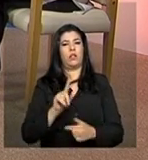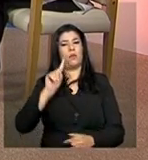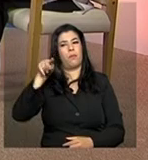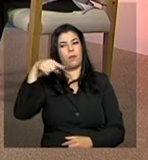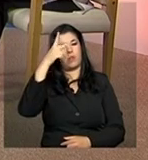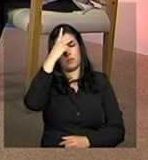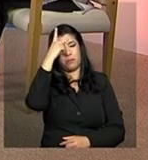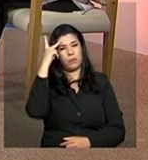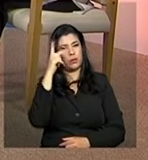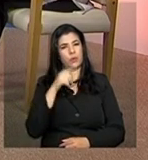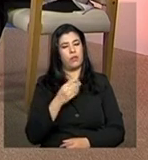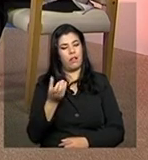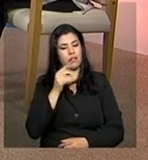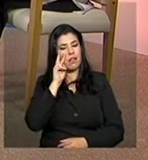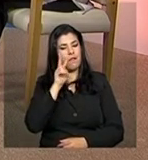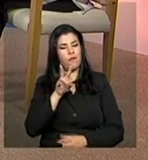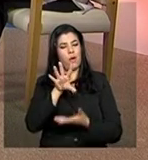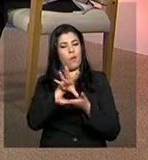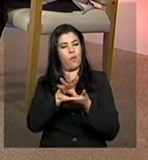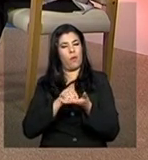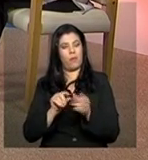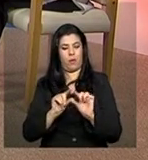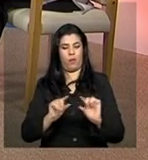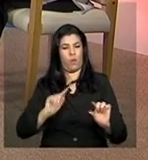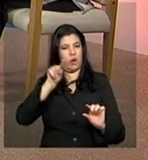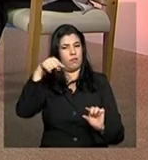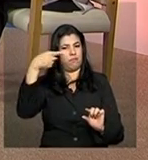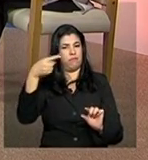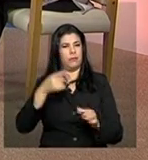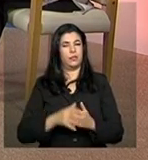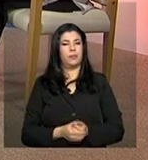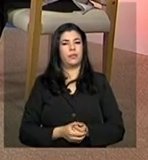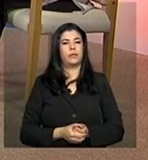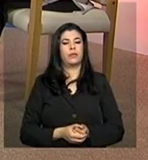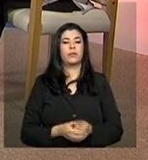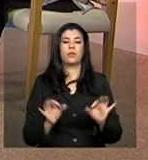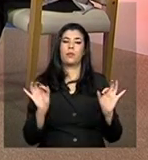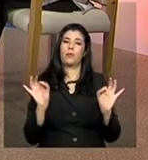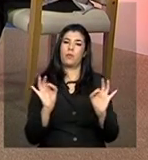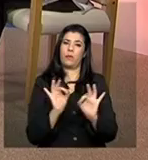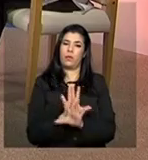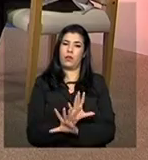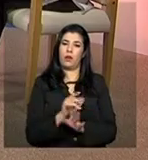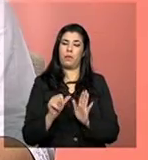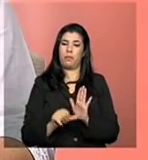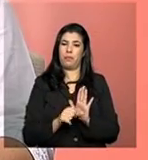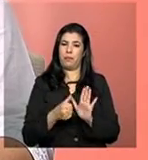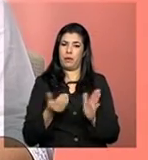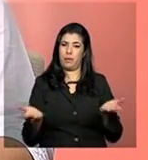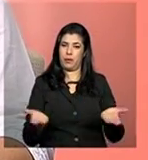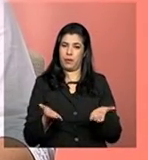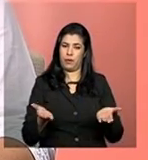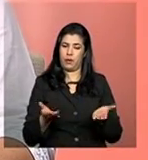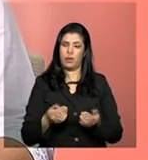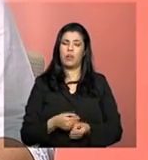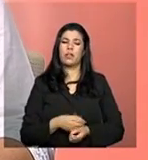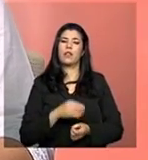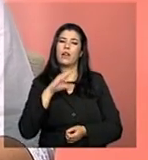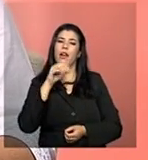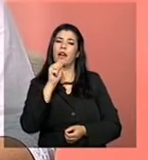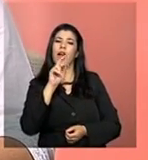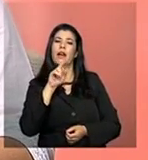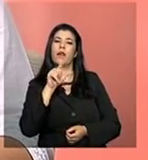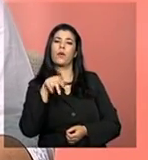gestores poderem anotar. Carolina, para a gente encerrar esse bloco, né, o que você gostaria